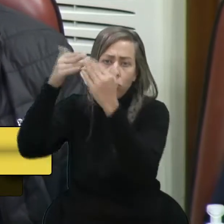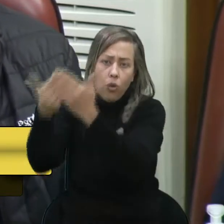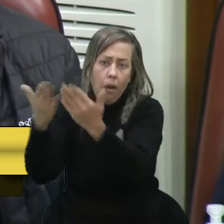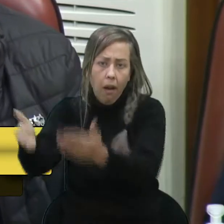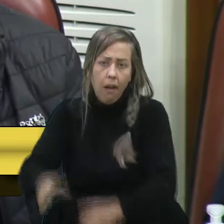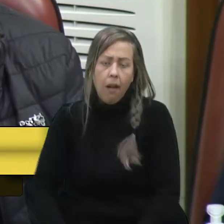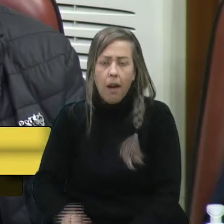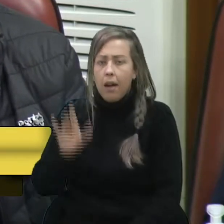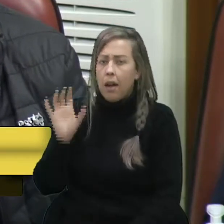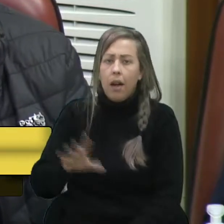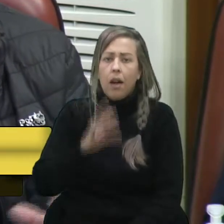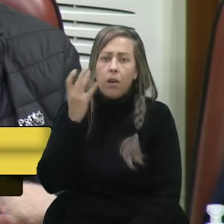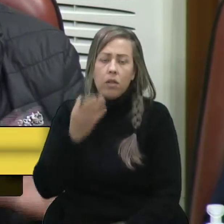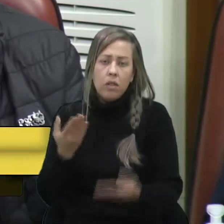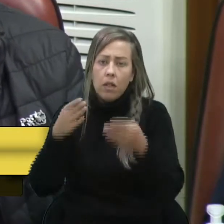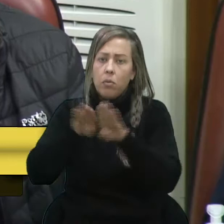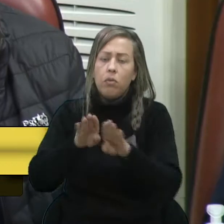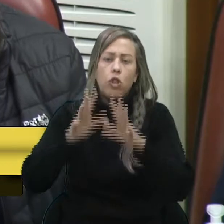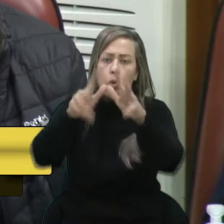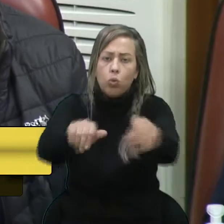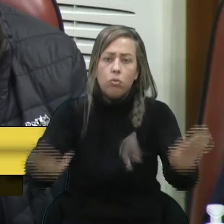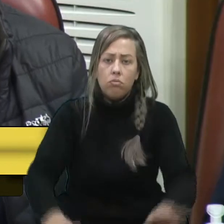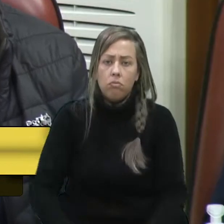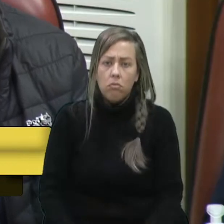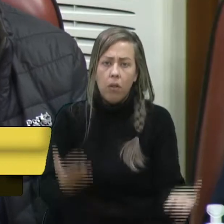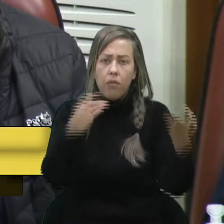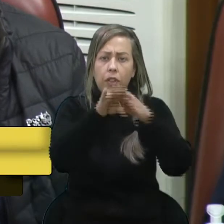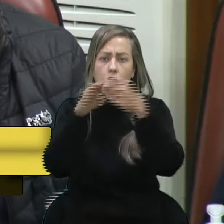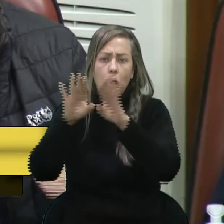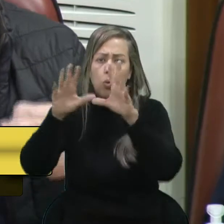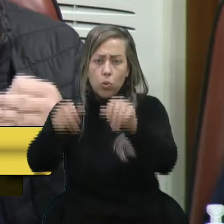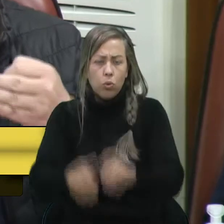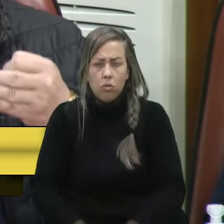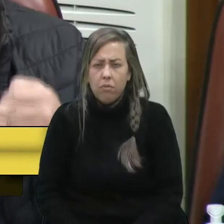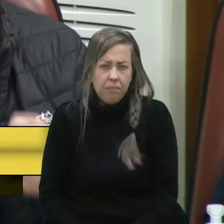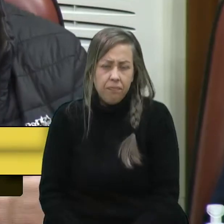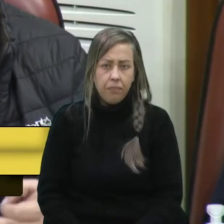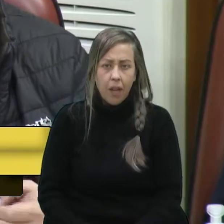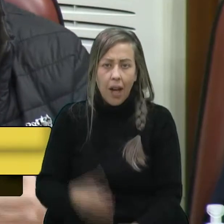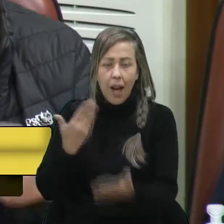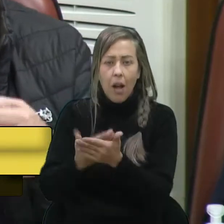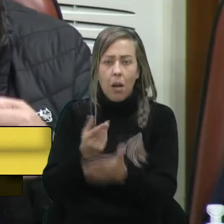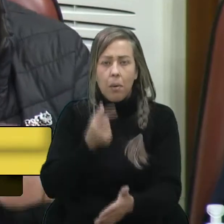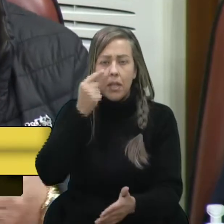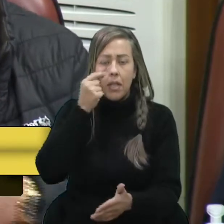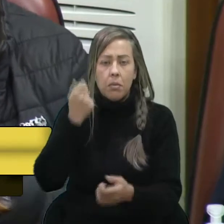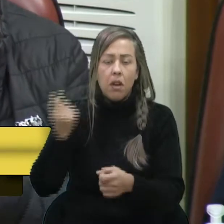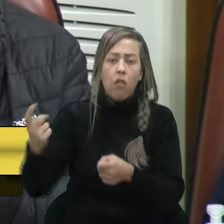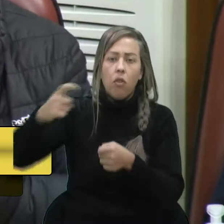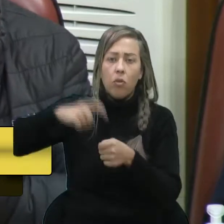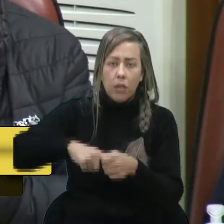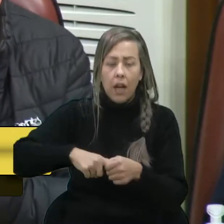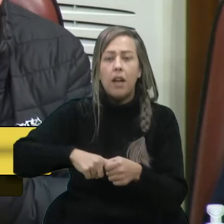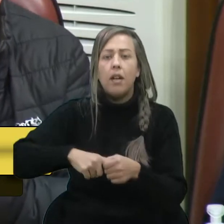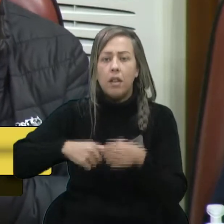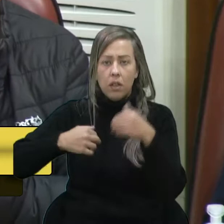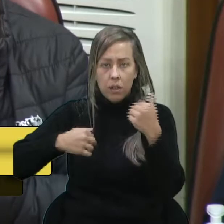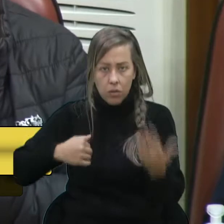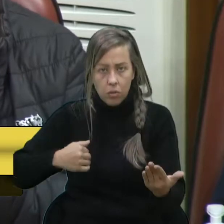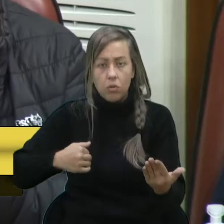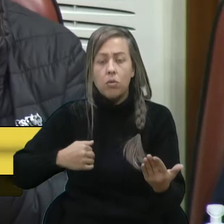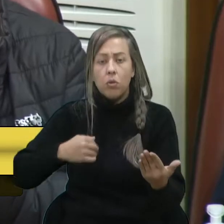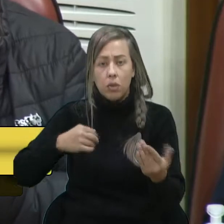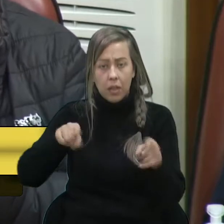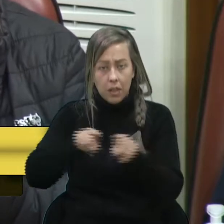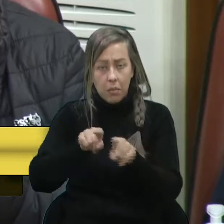aconteceu, vamos fechar. Então vamos fechar todas. As aulas presidenciais têm que voltar. O senhor foi bem na questão,